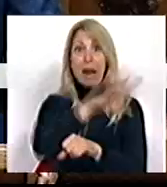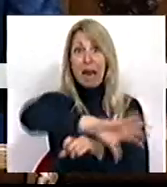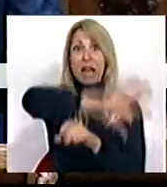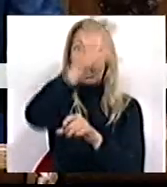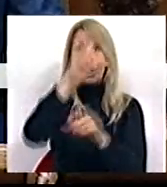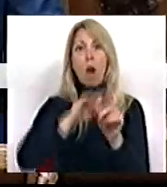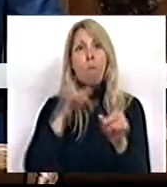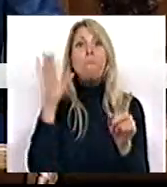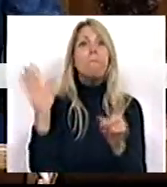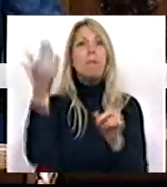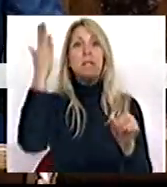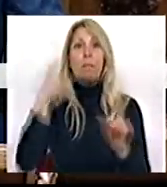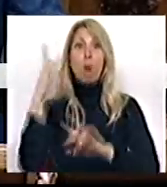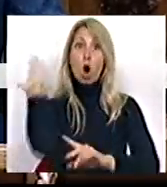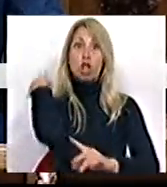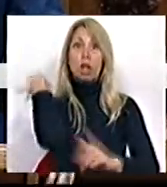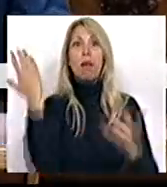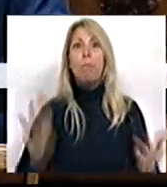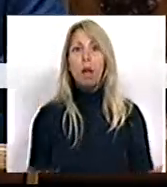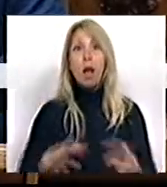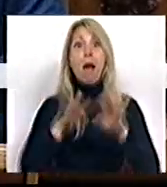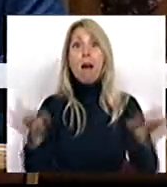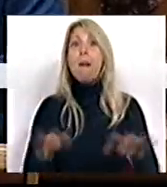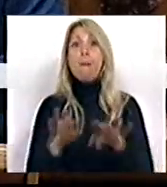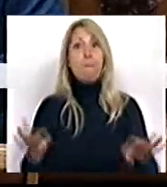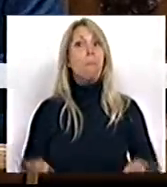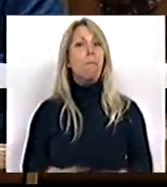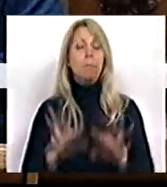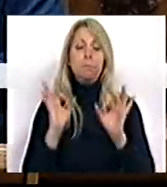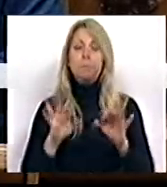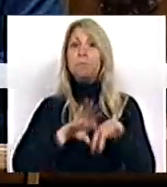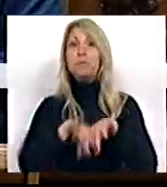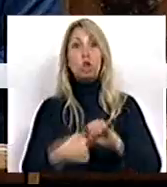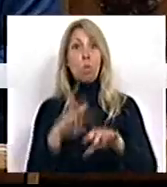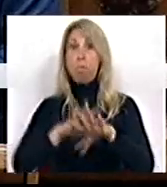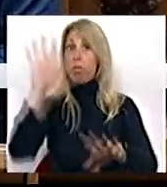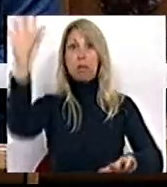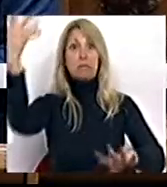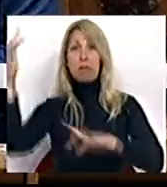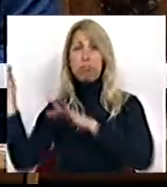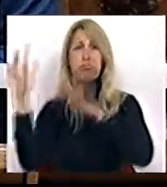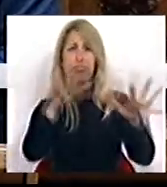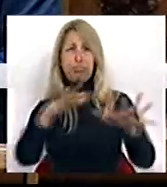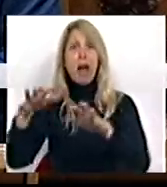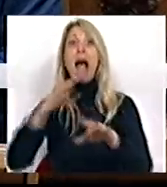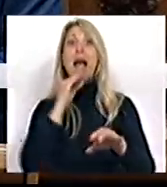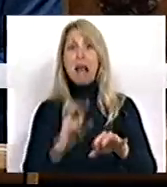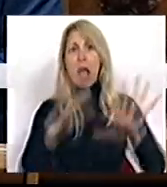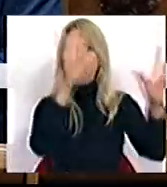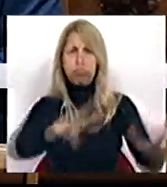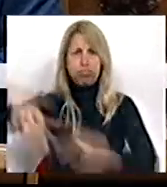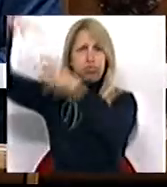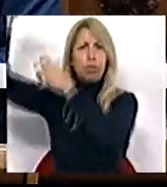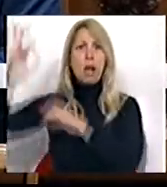particular incidência sobre a costa da Caparica, cujas praias têm sido literalmente destruídas pelo intempério, com areais levados pela força do mar,